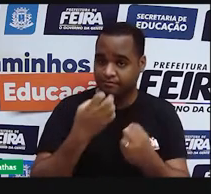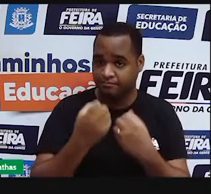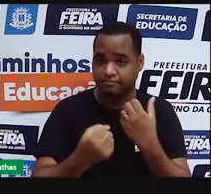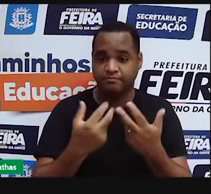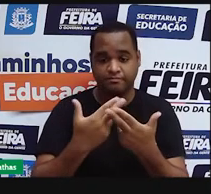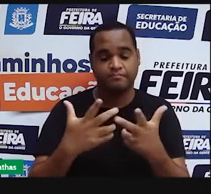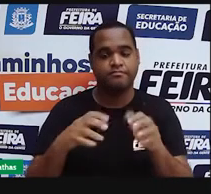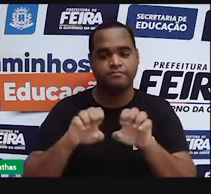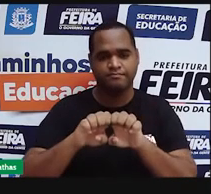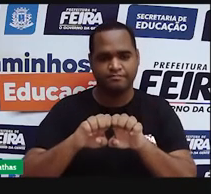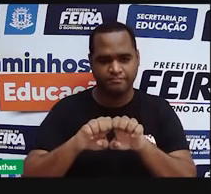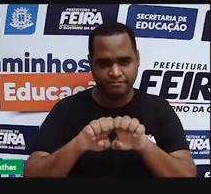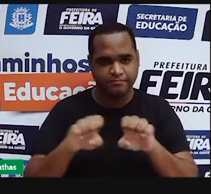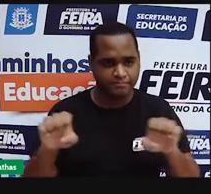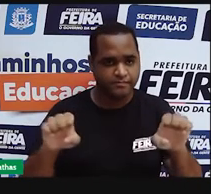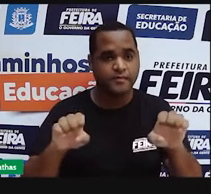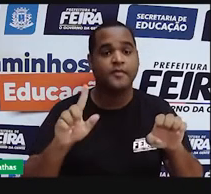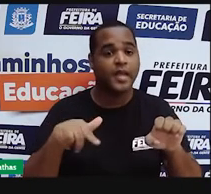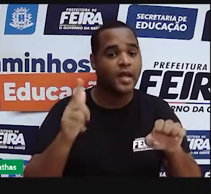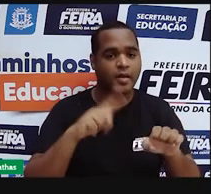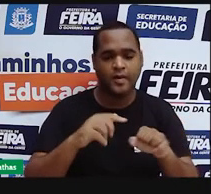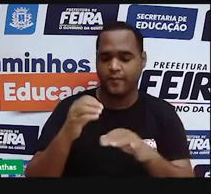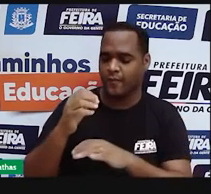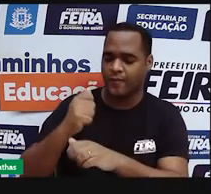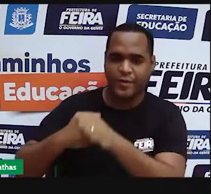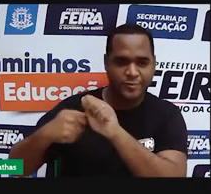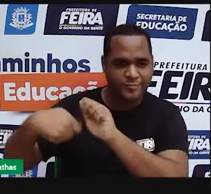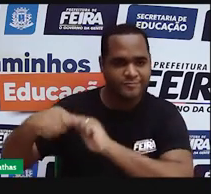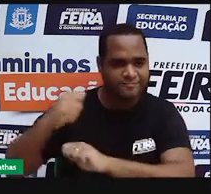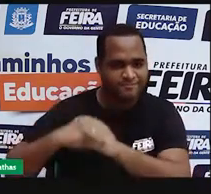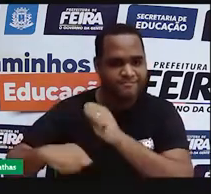explicar a estrutura do átomo.